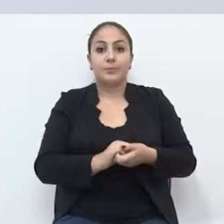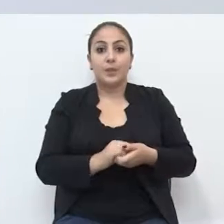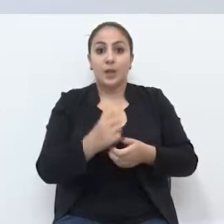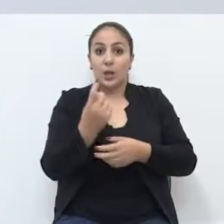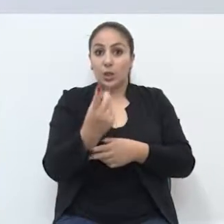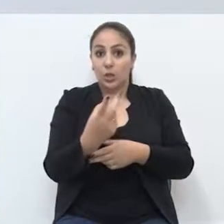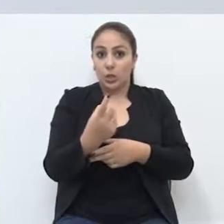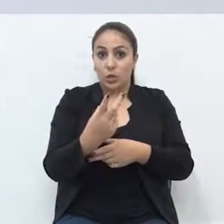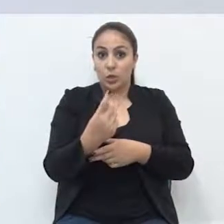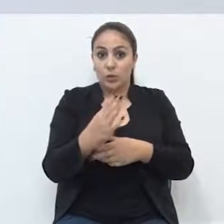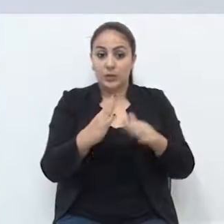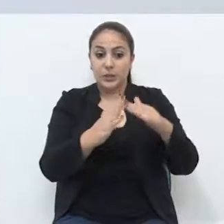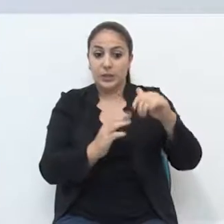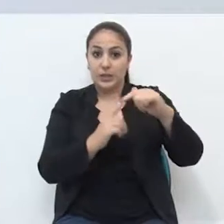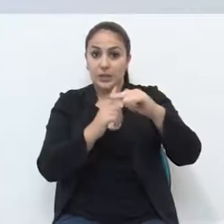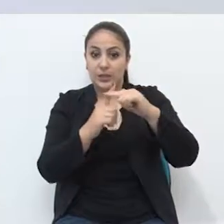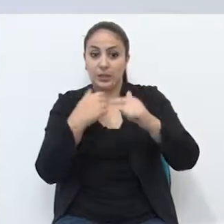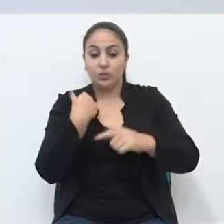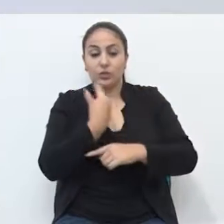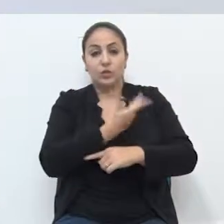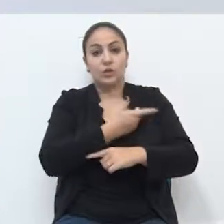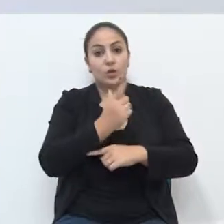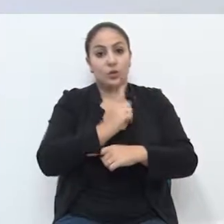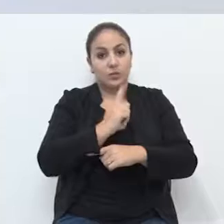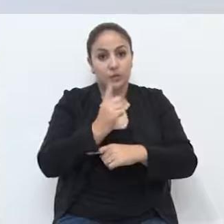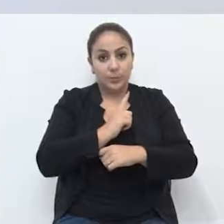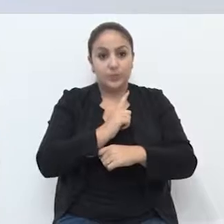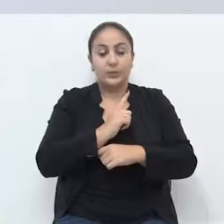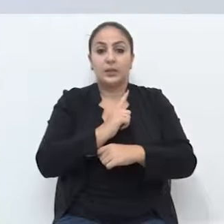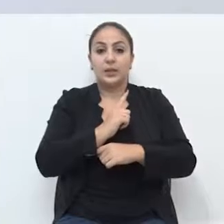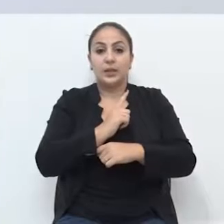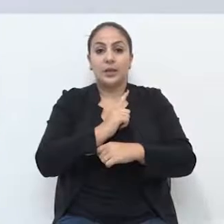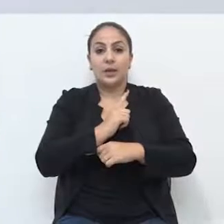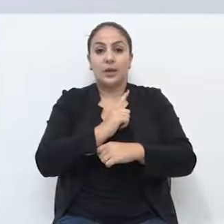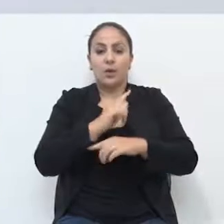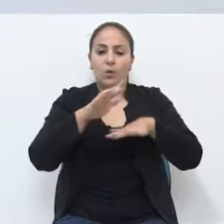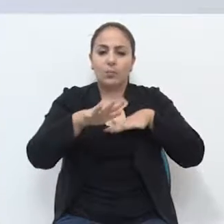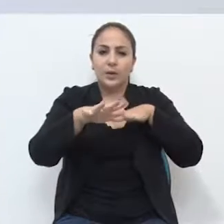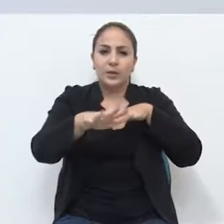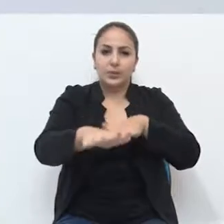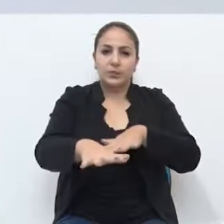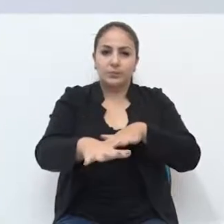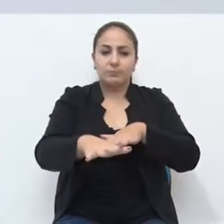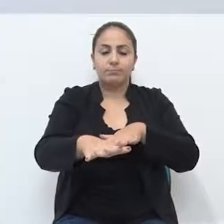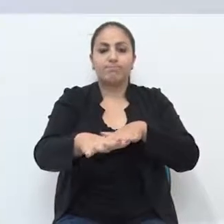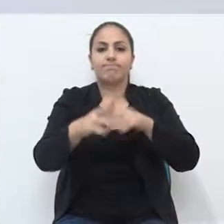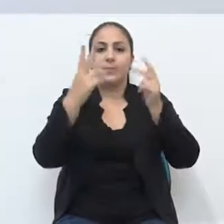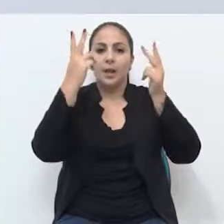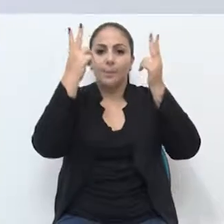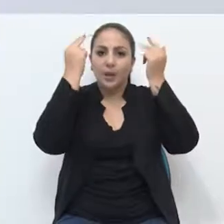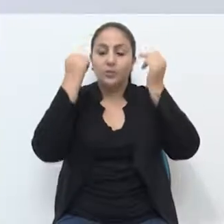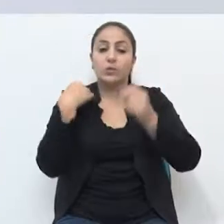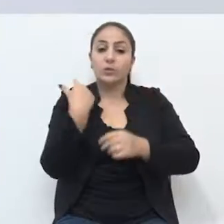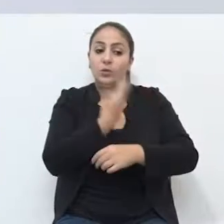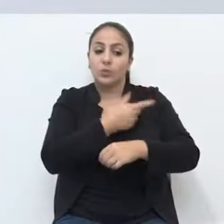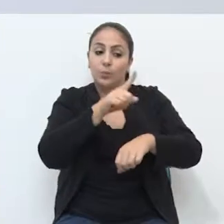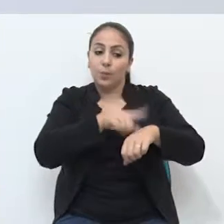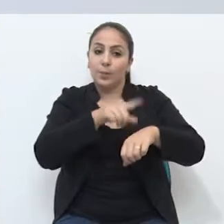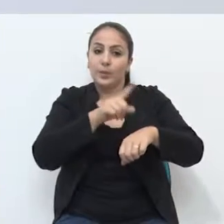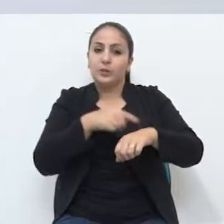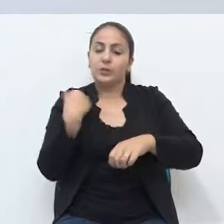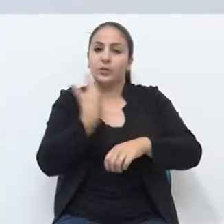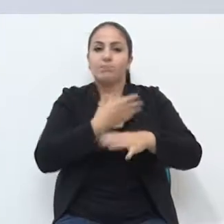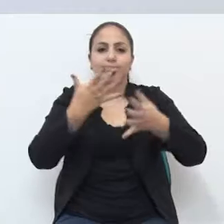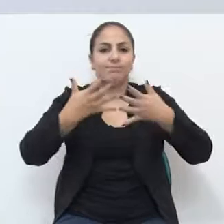Nas 12 paróquias nós teremos a festa da Virgília Pascal, e é o momento de nós, com